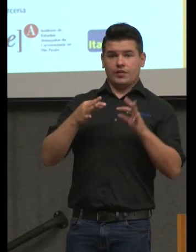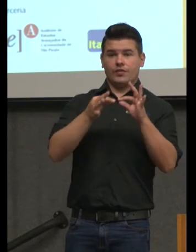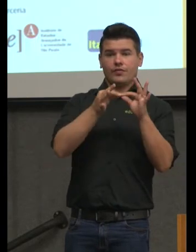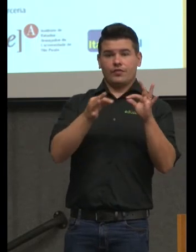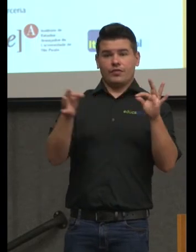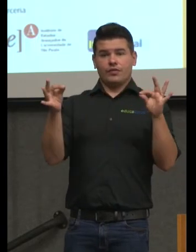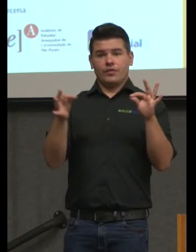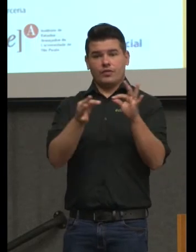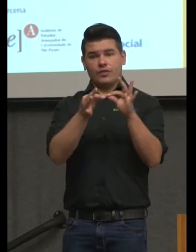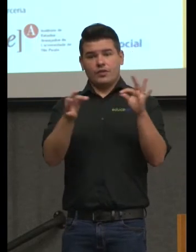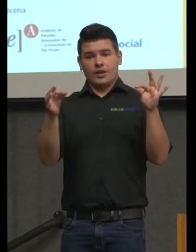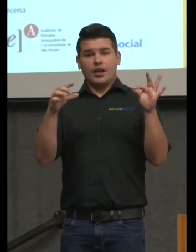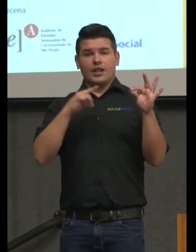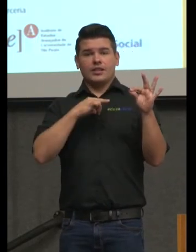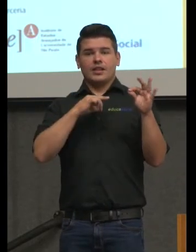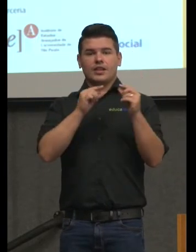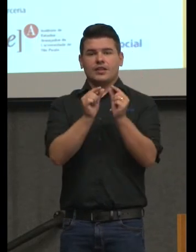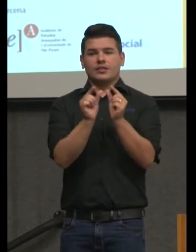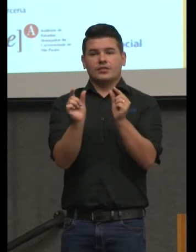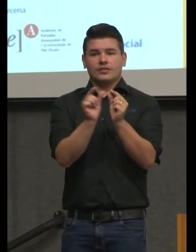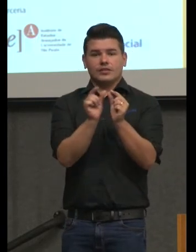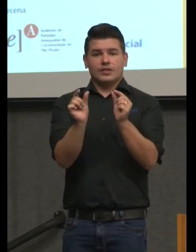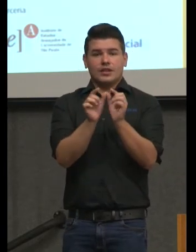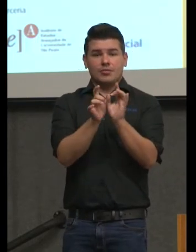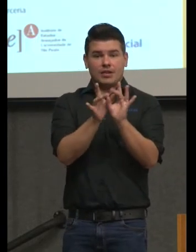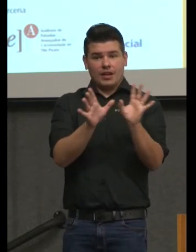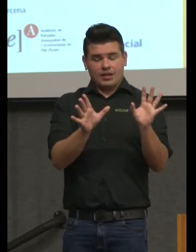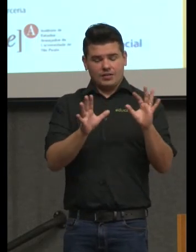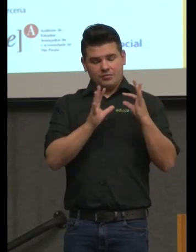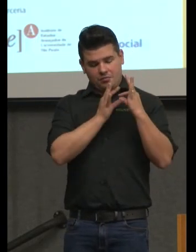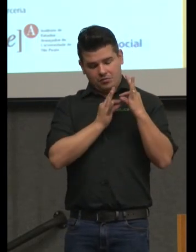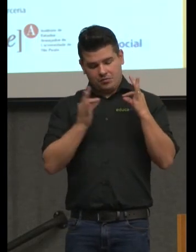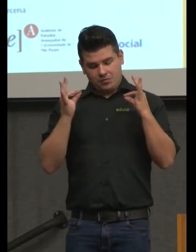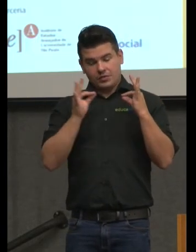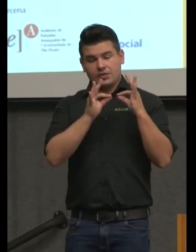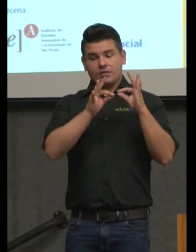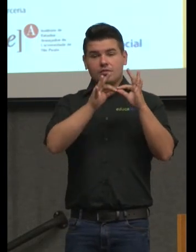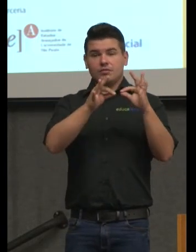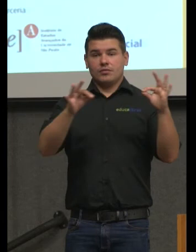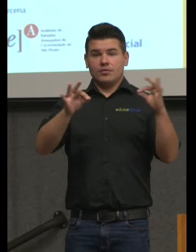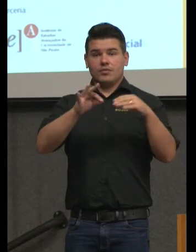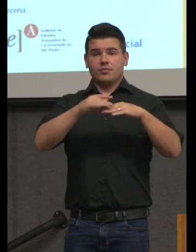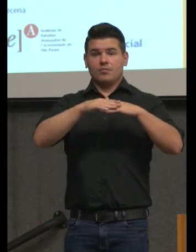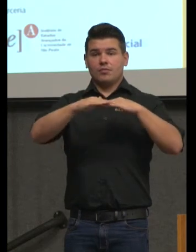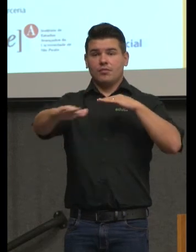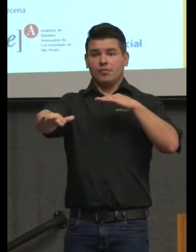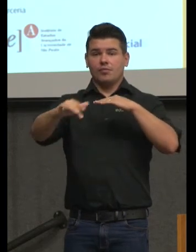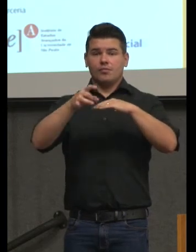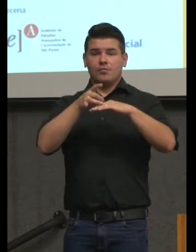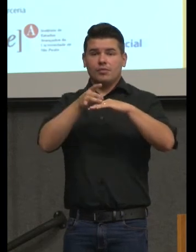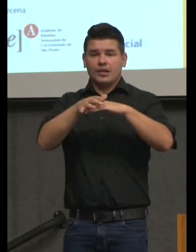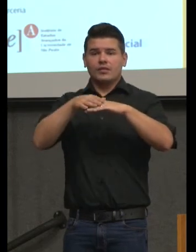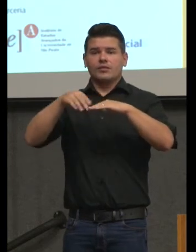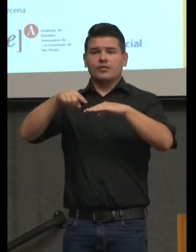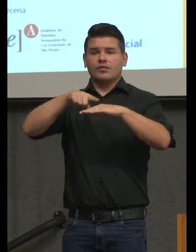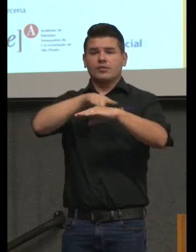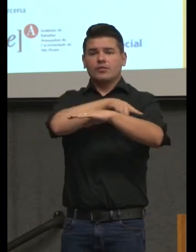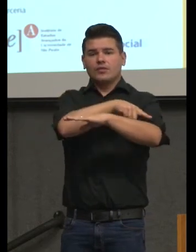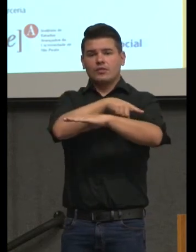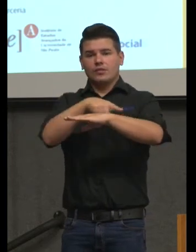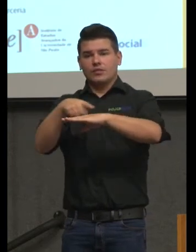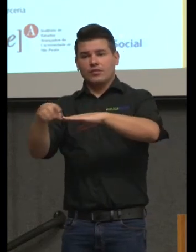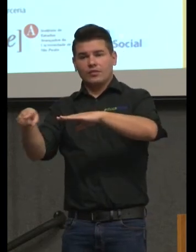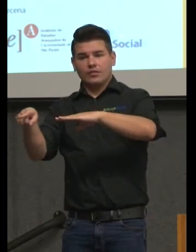ela tem um grau de liberdade se você tiver no plano restrito a um plano você só pode andar